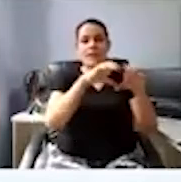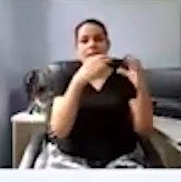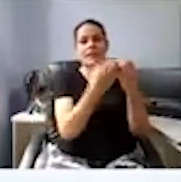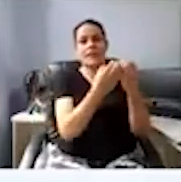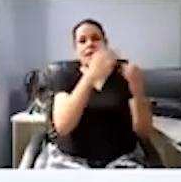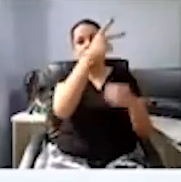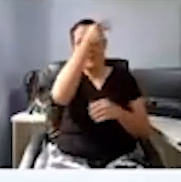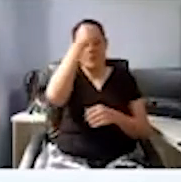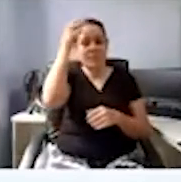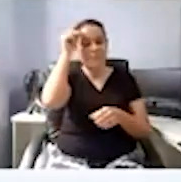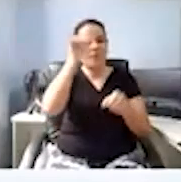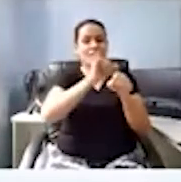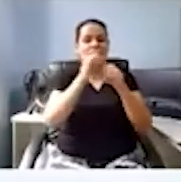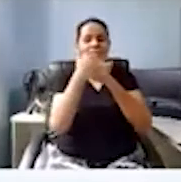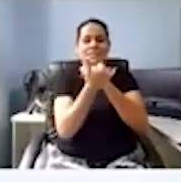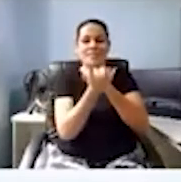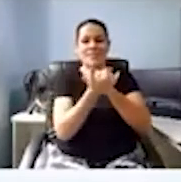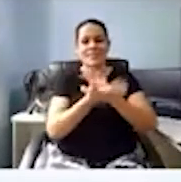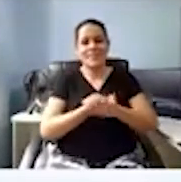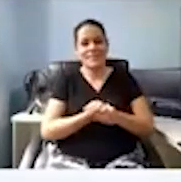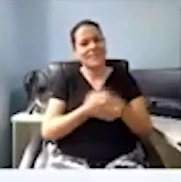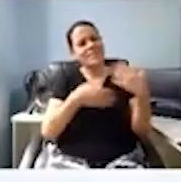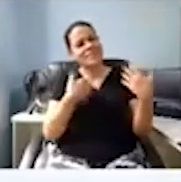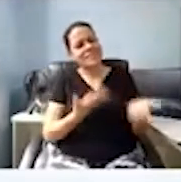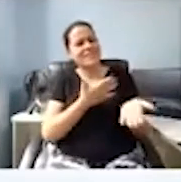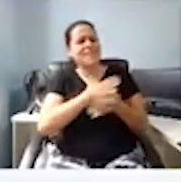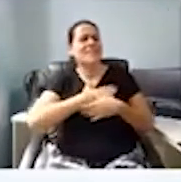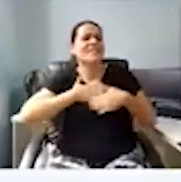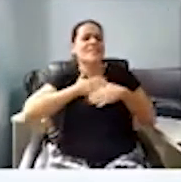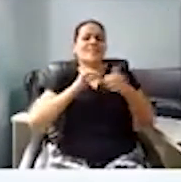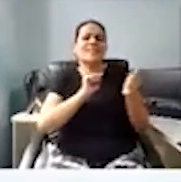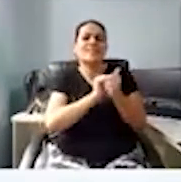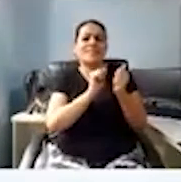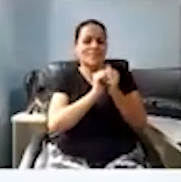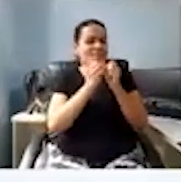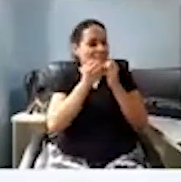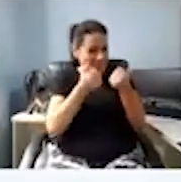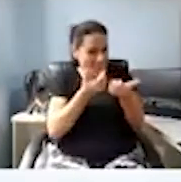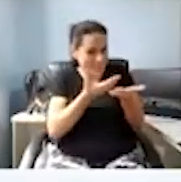de São José dos Pinhais. Que prazer ter aqui conosco. Está tudo bem com você?